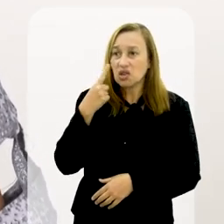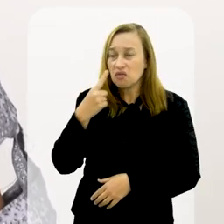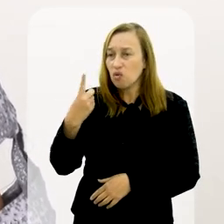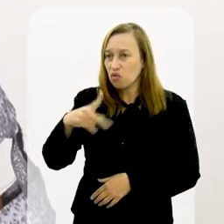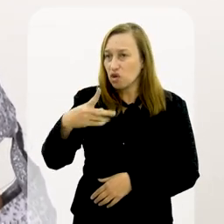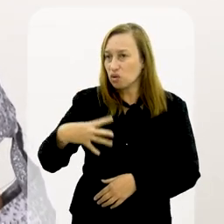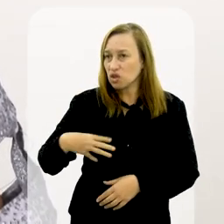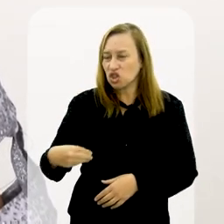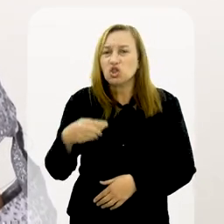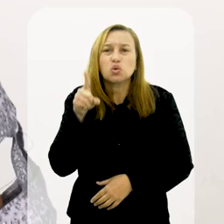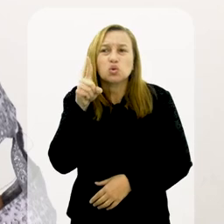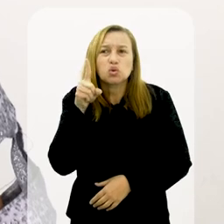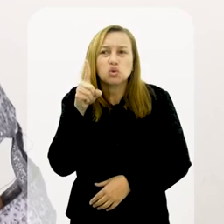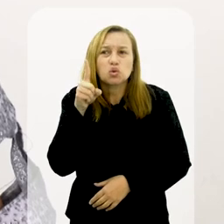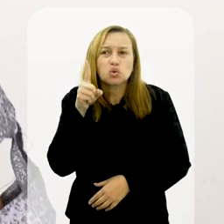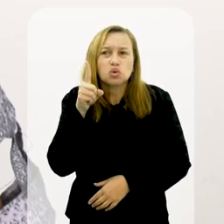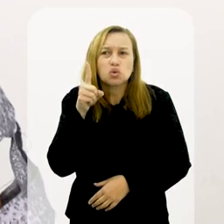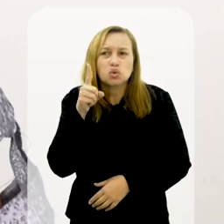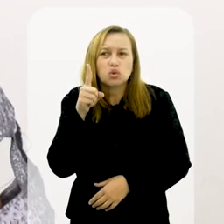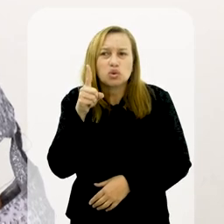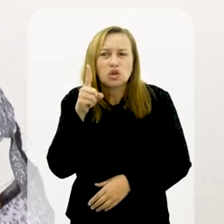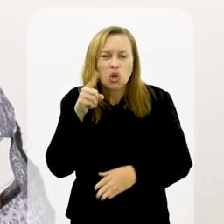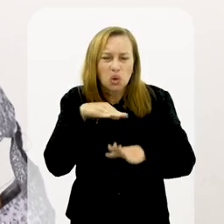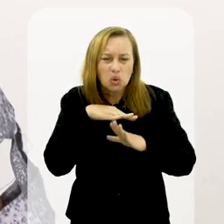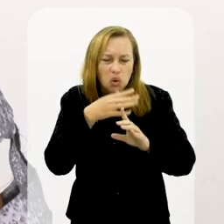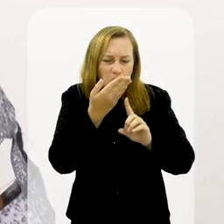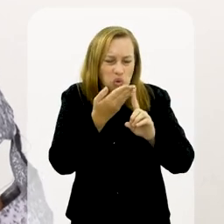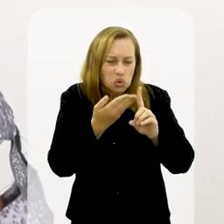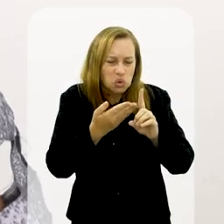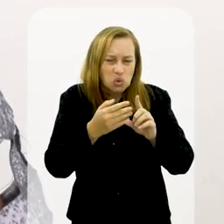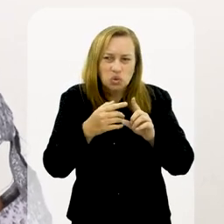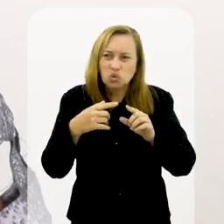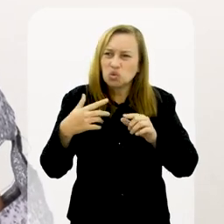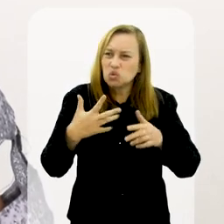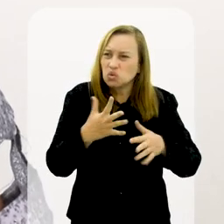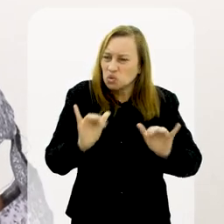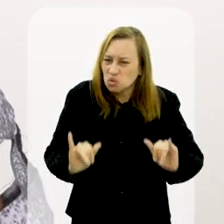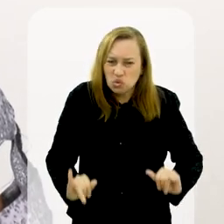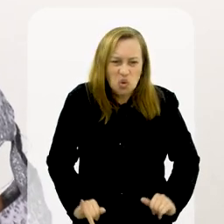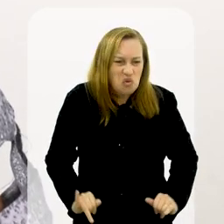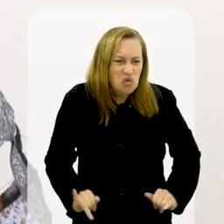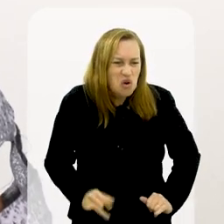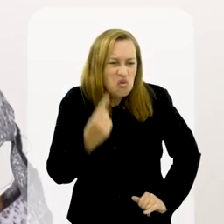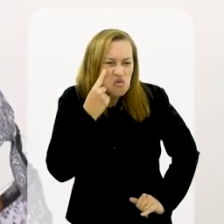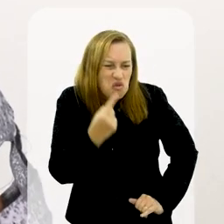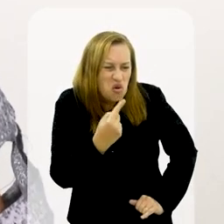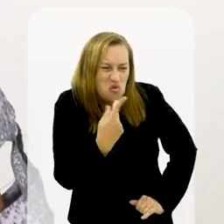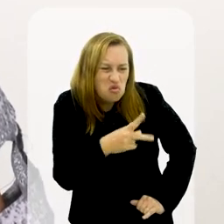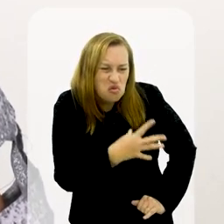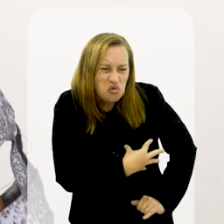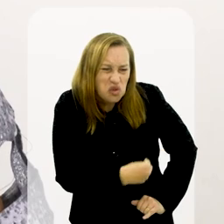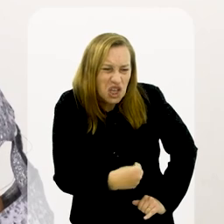filho dela todo machucado, todo